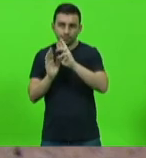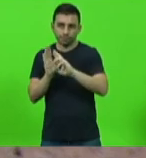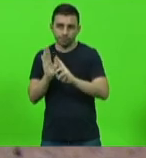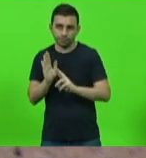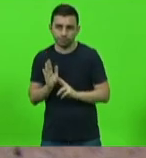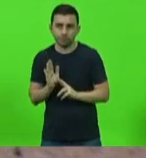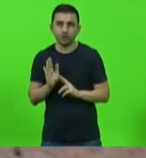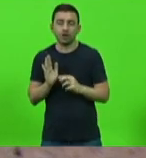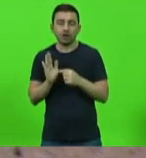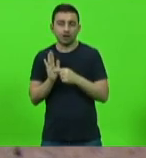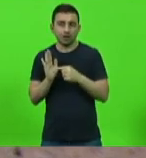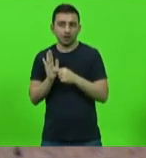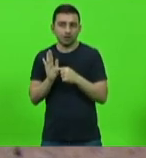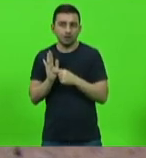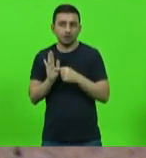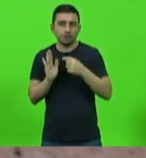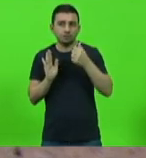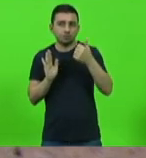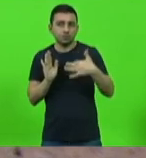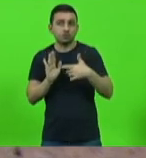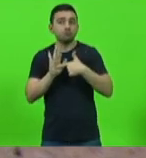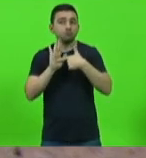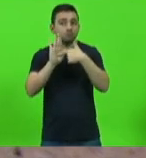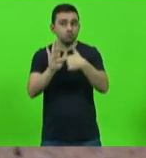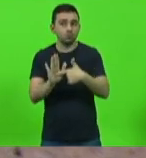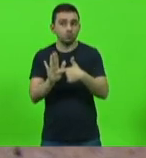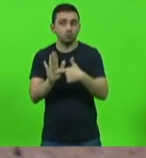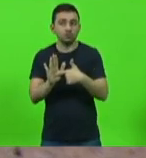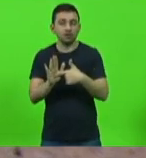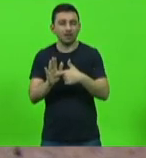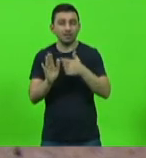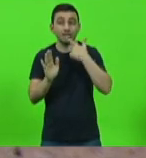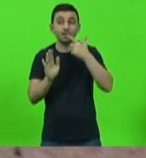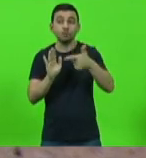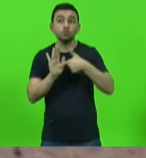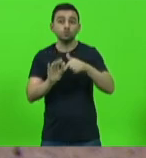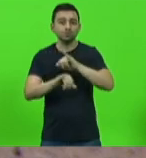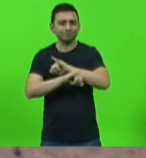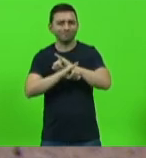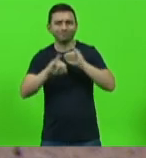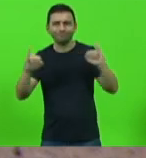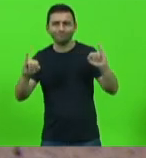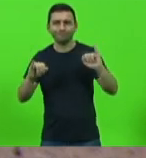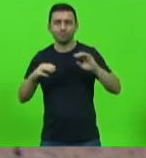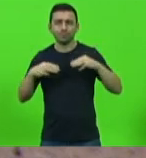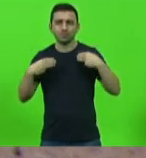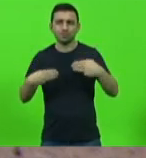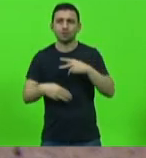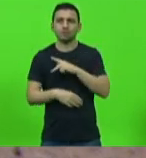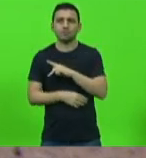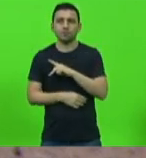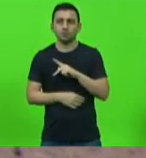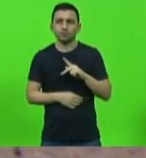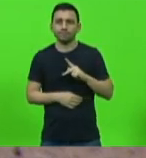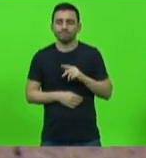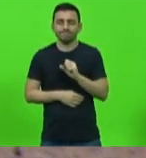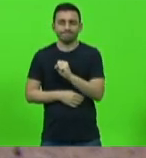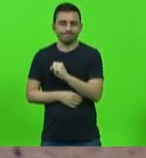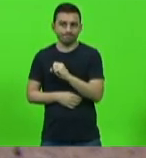um demonstrativo das denúncias do Ministério Público de Santa Catarina